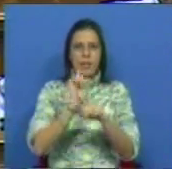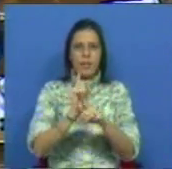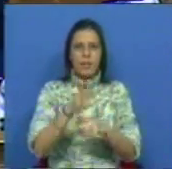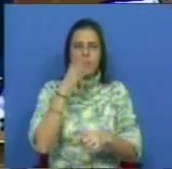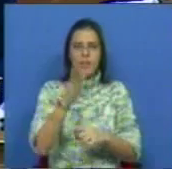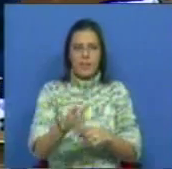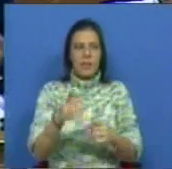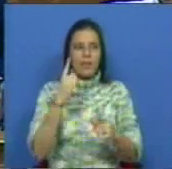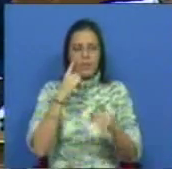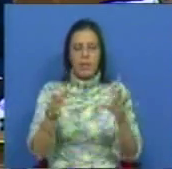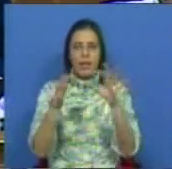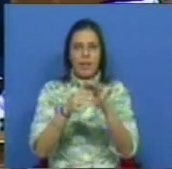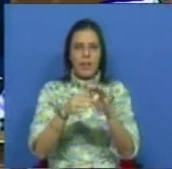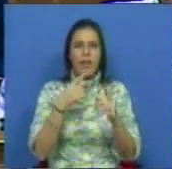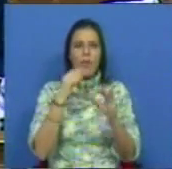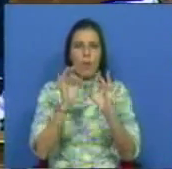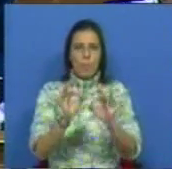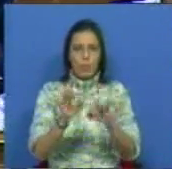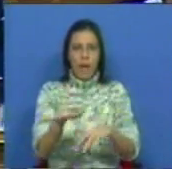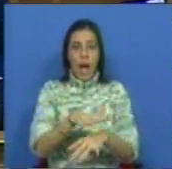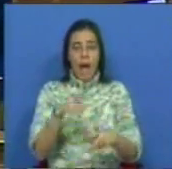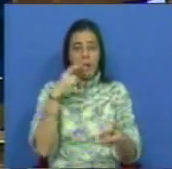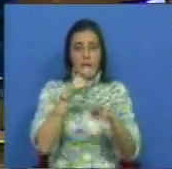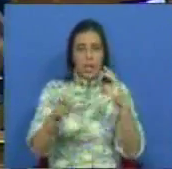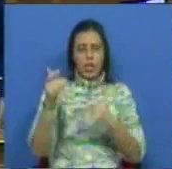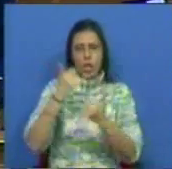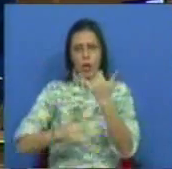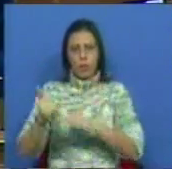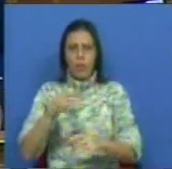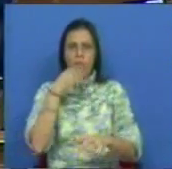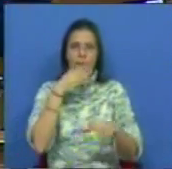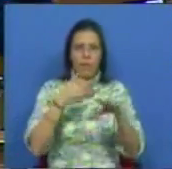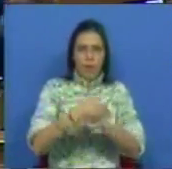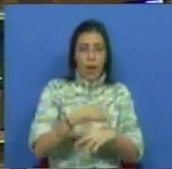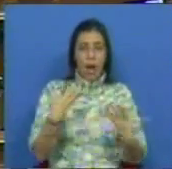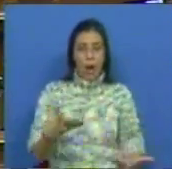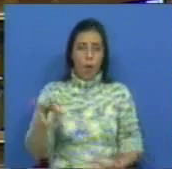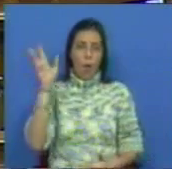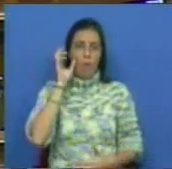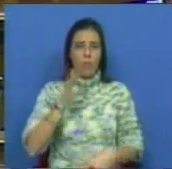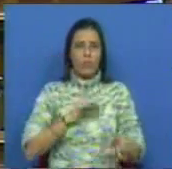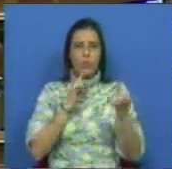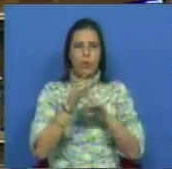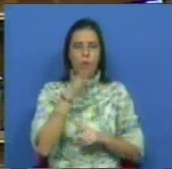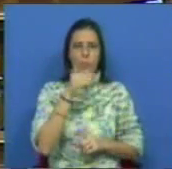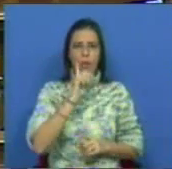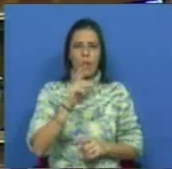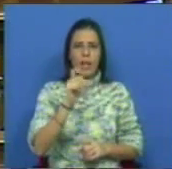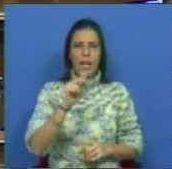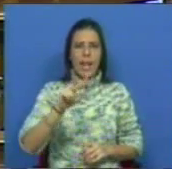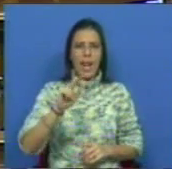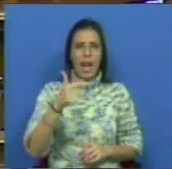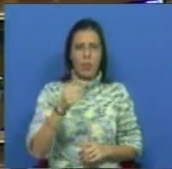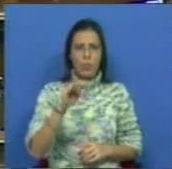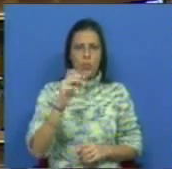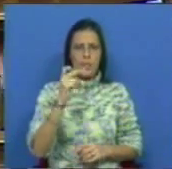que tem tido uma política muito elogiosa na área das energias renováveis, ferrovia, etc. Ainda agora ouvimos o Sr. Deputado Renato Sampaio